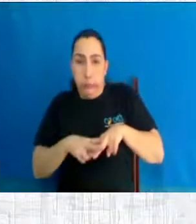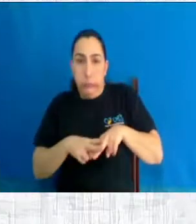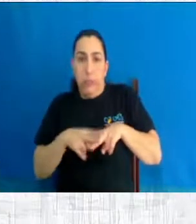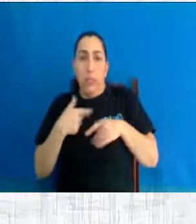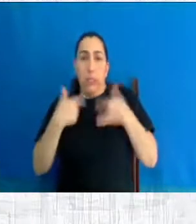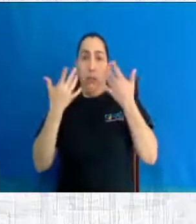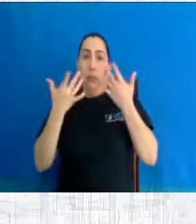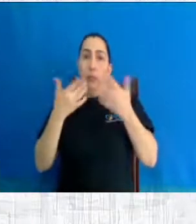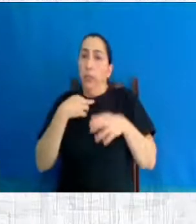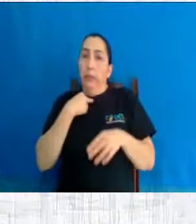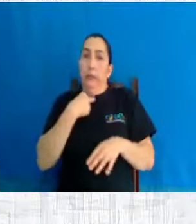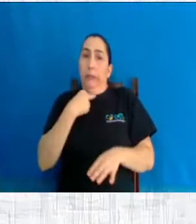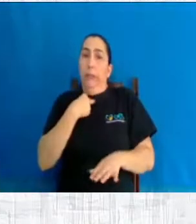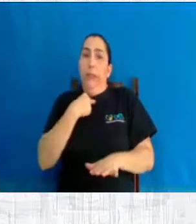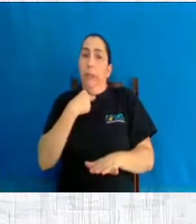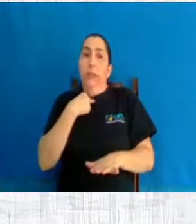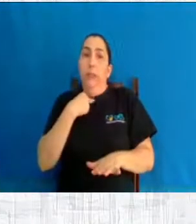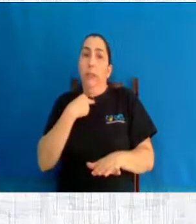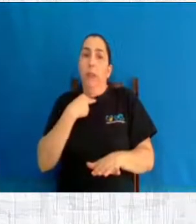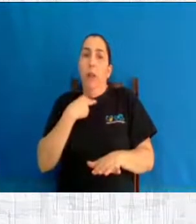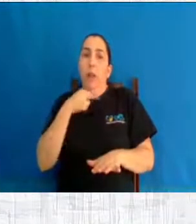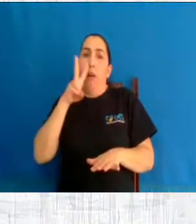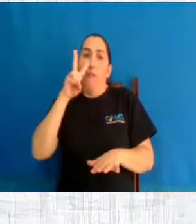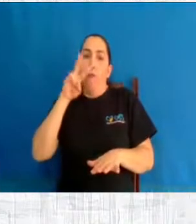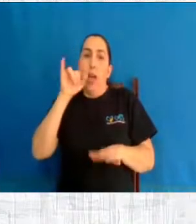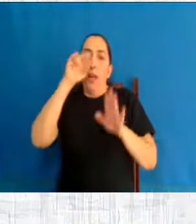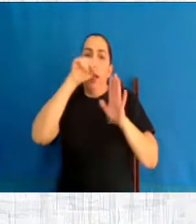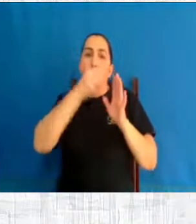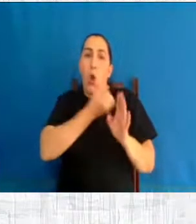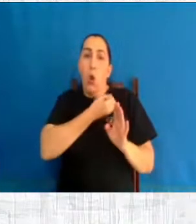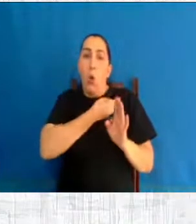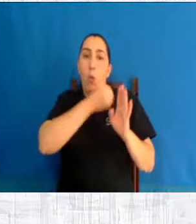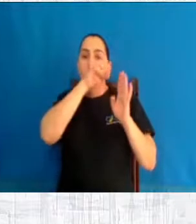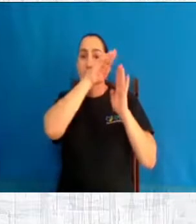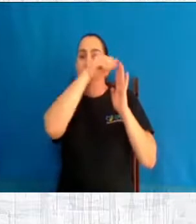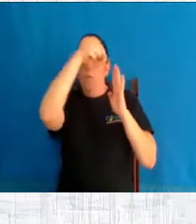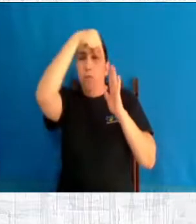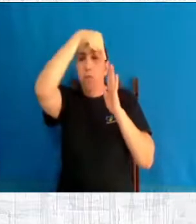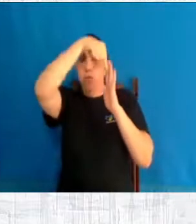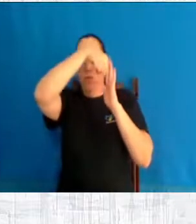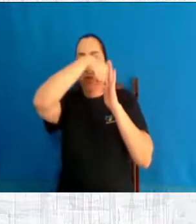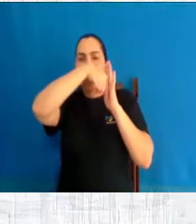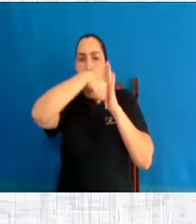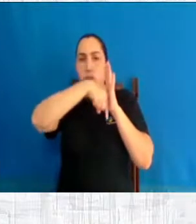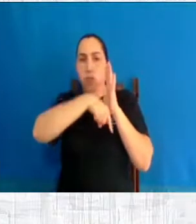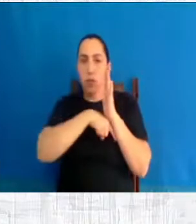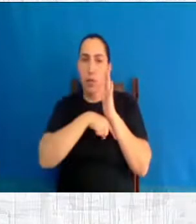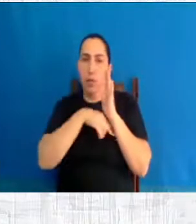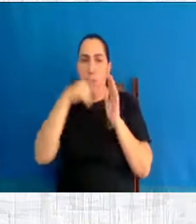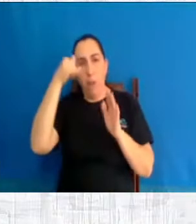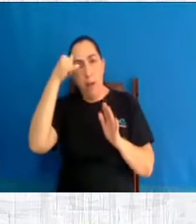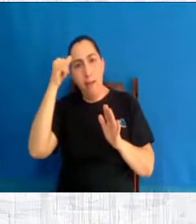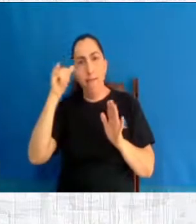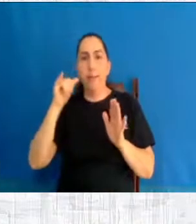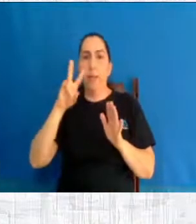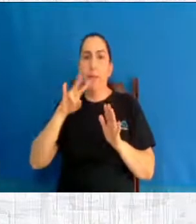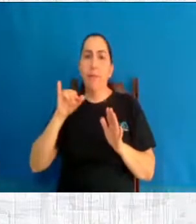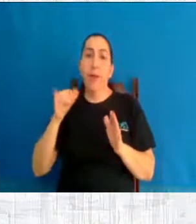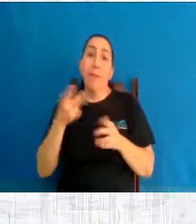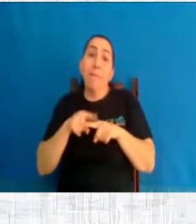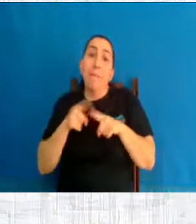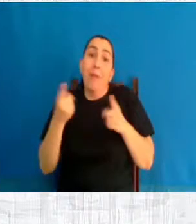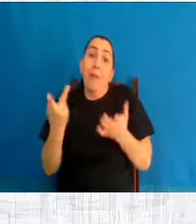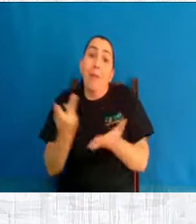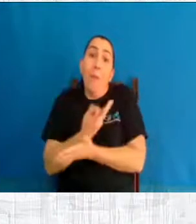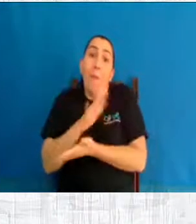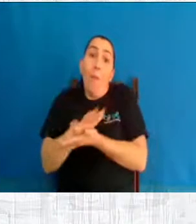abortos e de mortalidade materna ia despencar, porque as pessoas iam pensar duas vezes. Três vezes antes. Mas ninguém vai preso. Por quê?